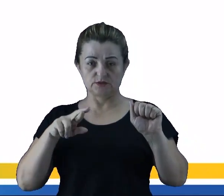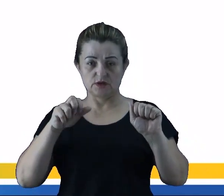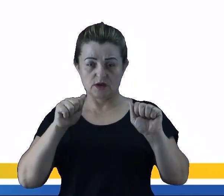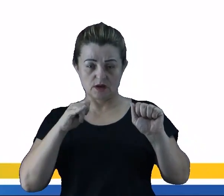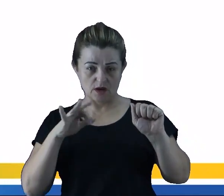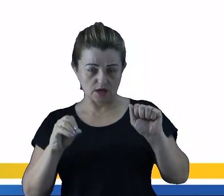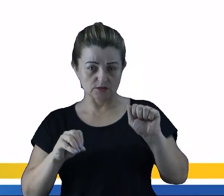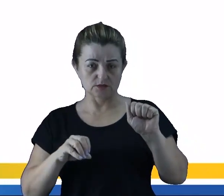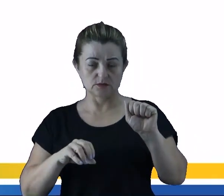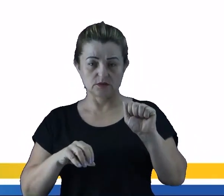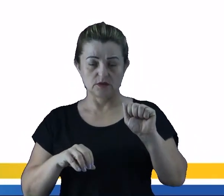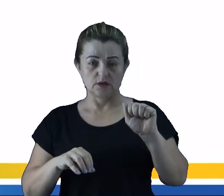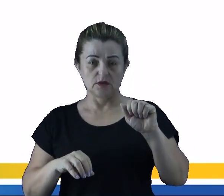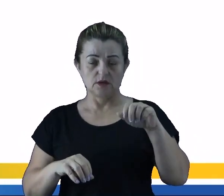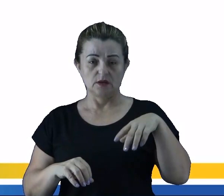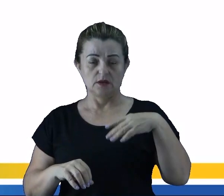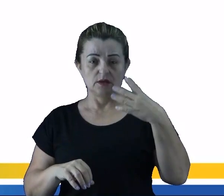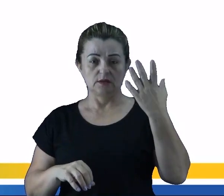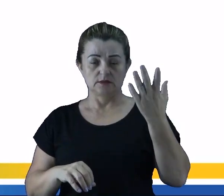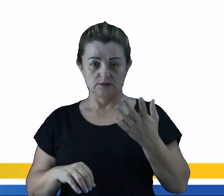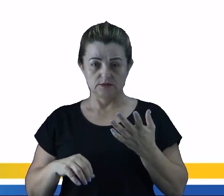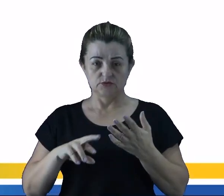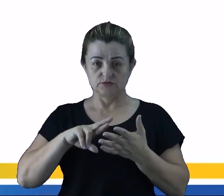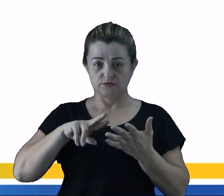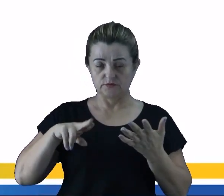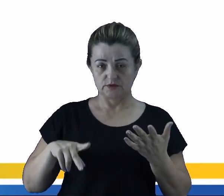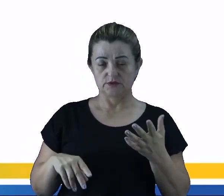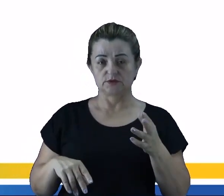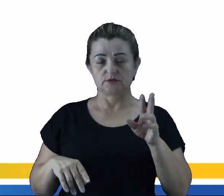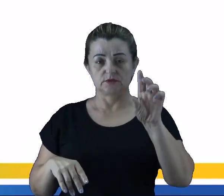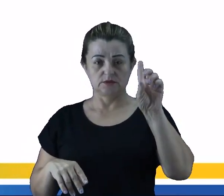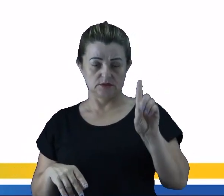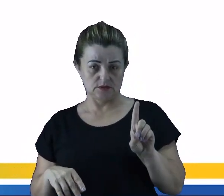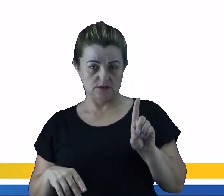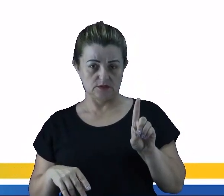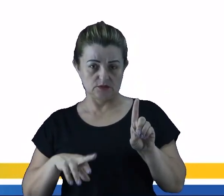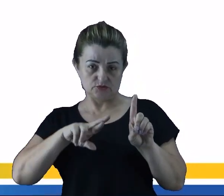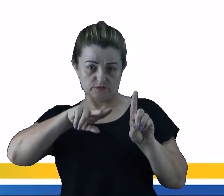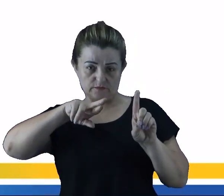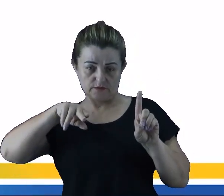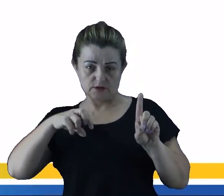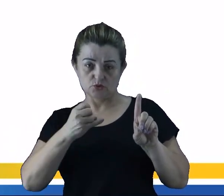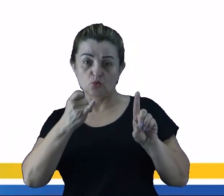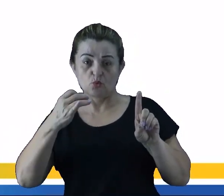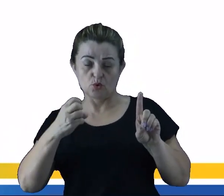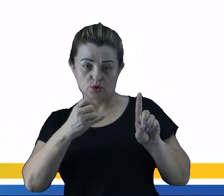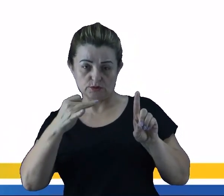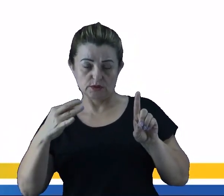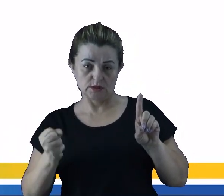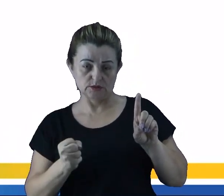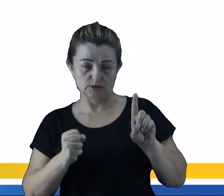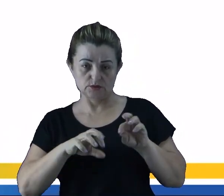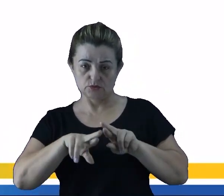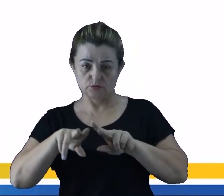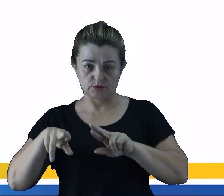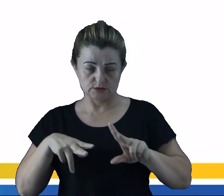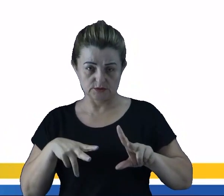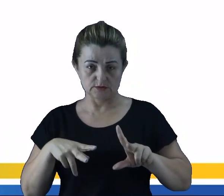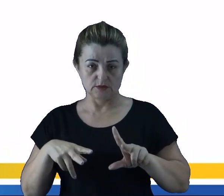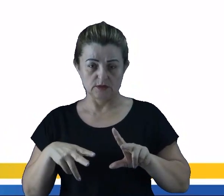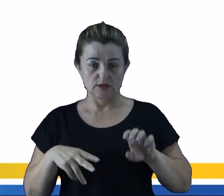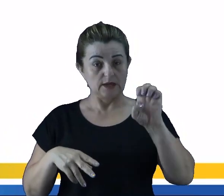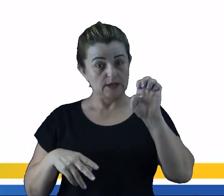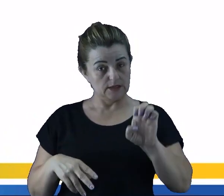C, das diferentes velocidades angulares, D, das diferentes quantidades de cada substância e E,